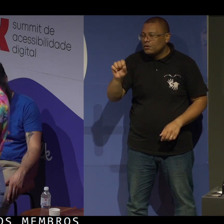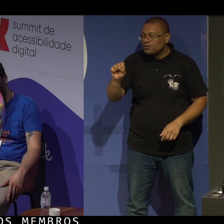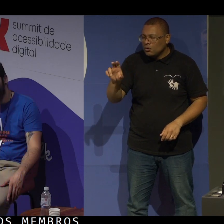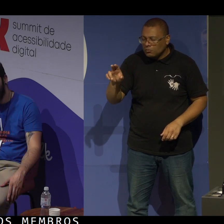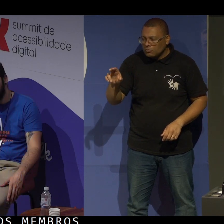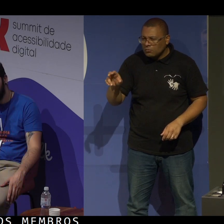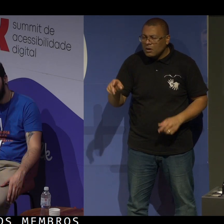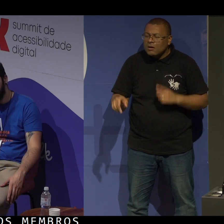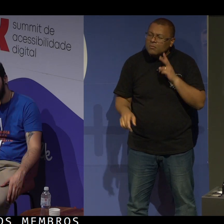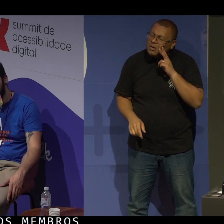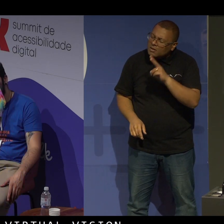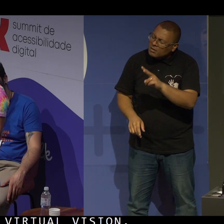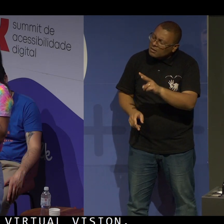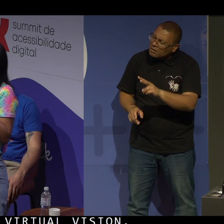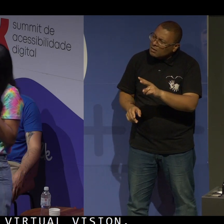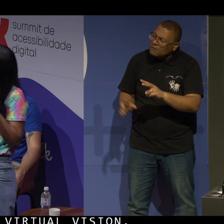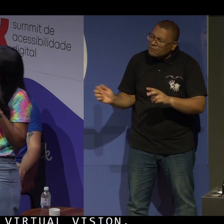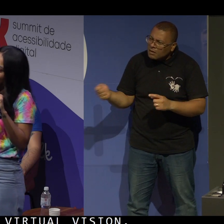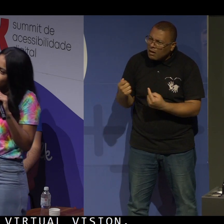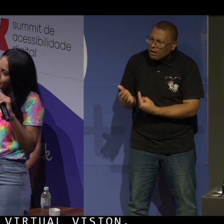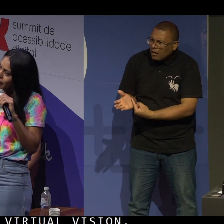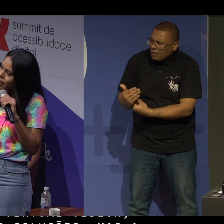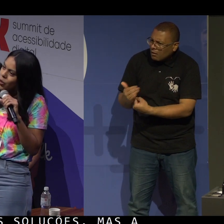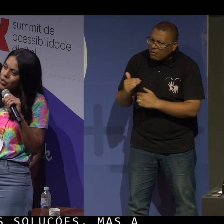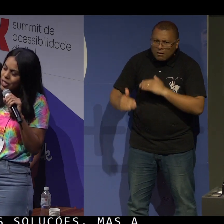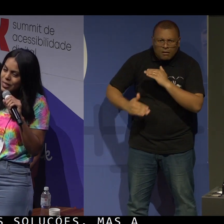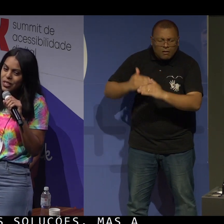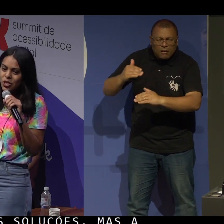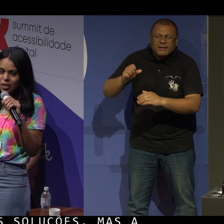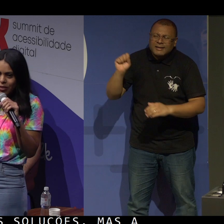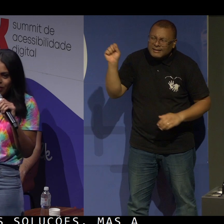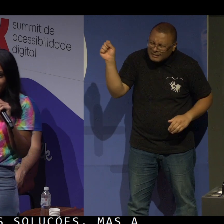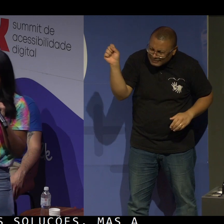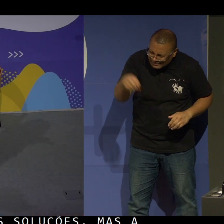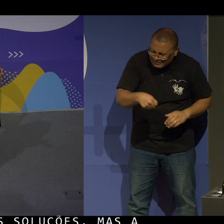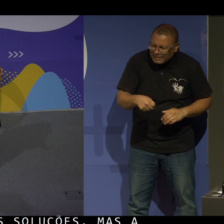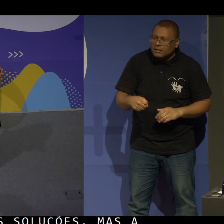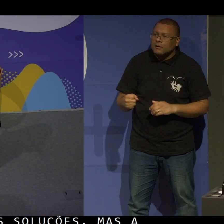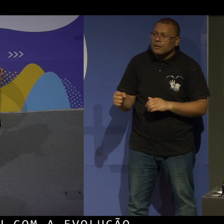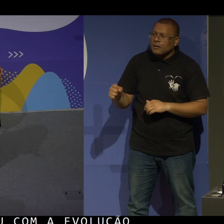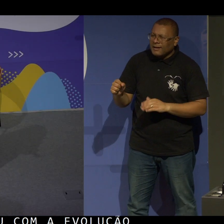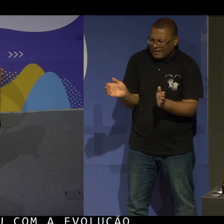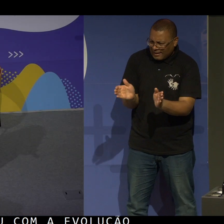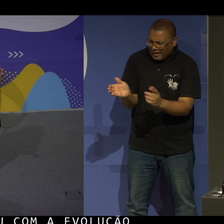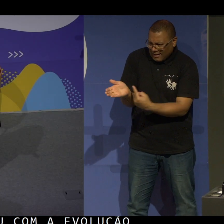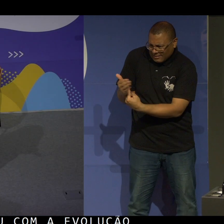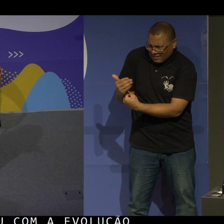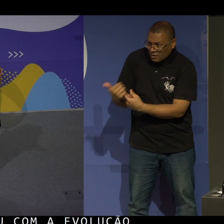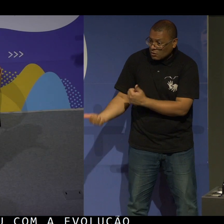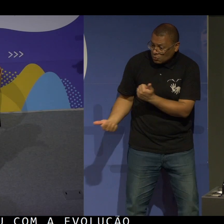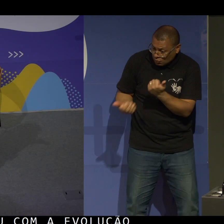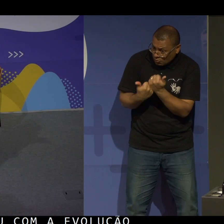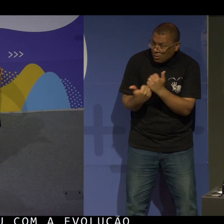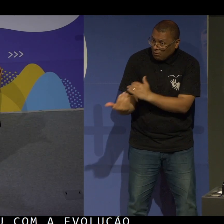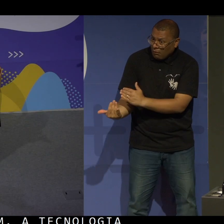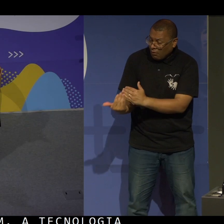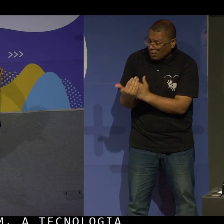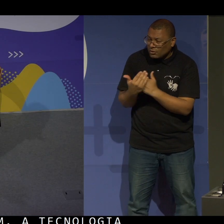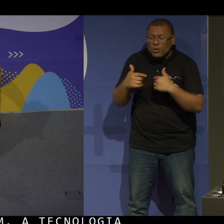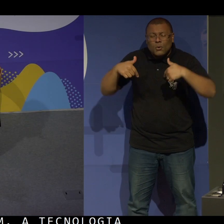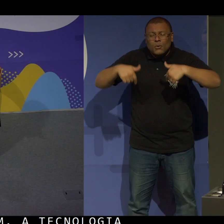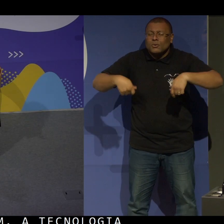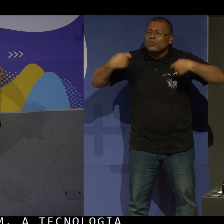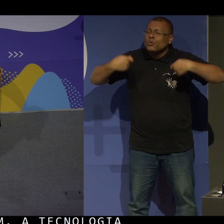com a evolução tecnológica. Sim, a tecnologia assistiva, ela também evolui. Então, hoje, eu não